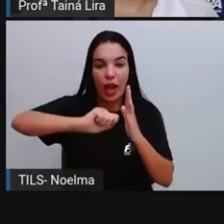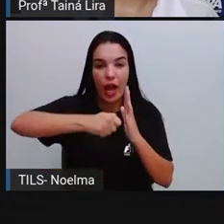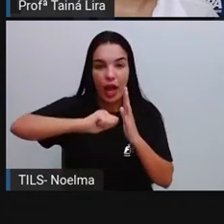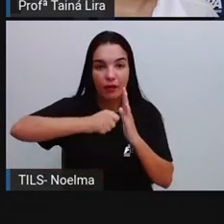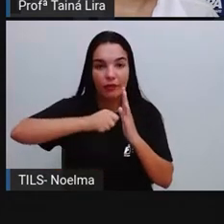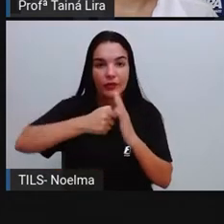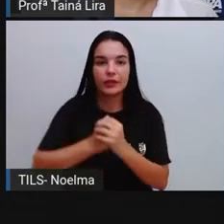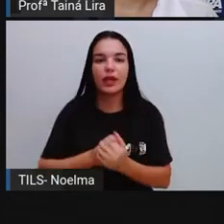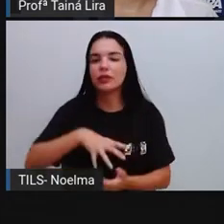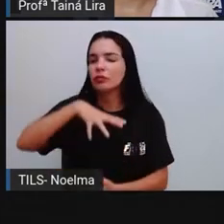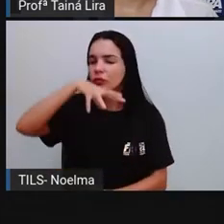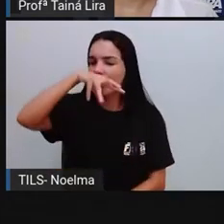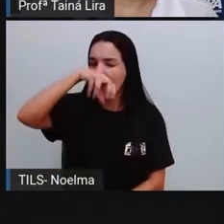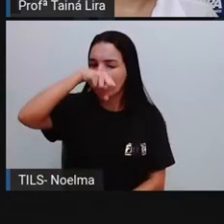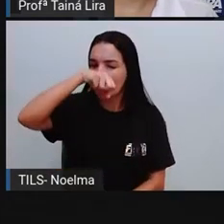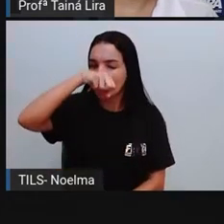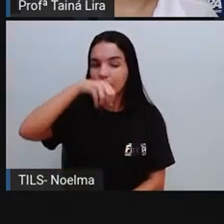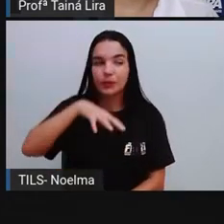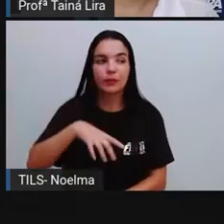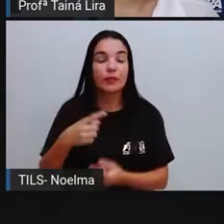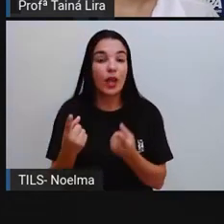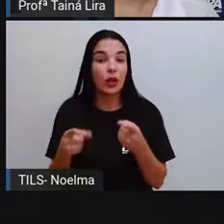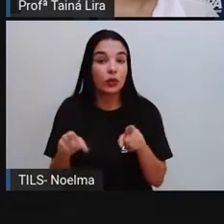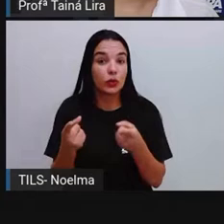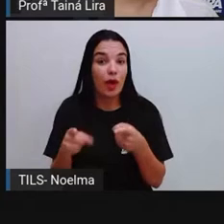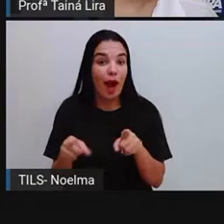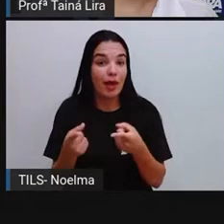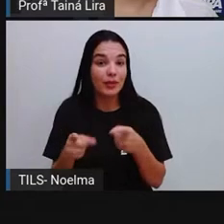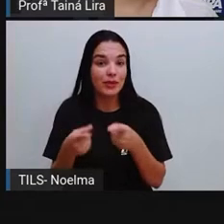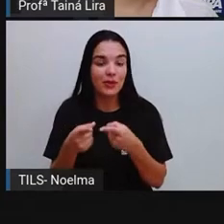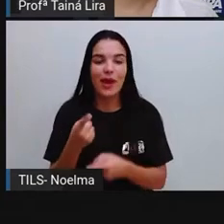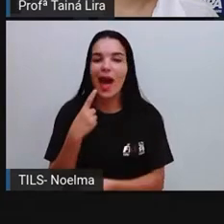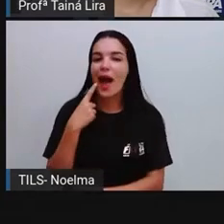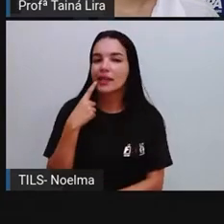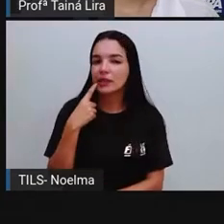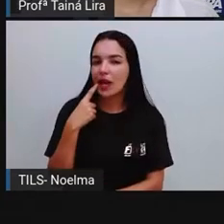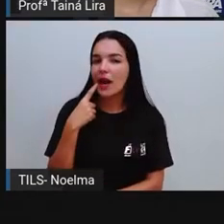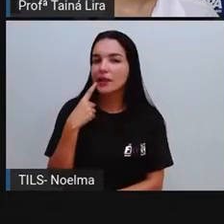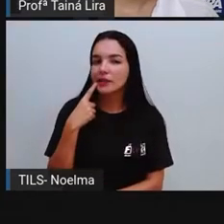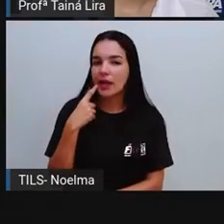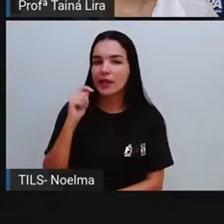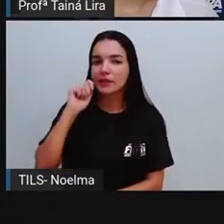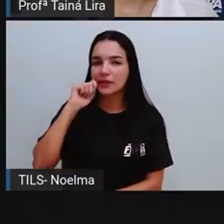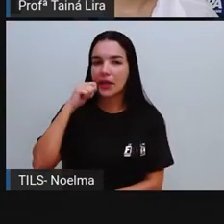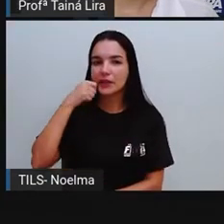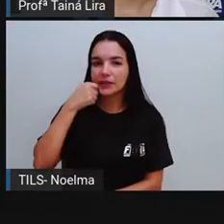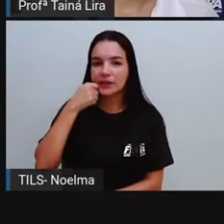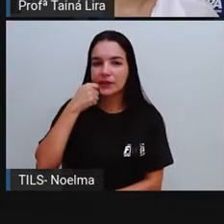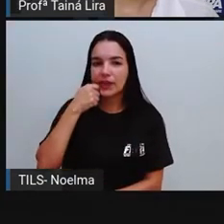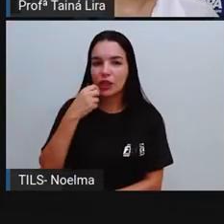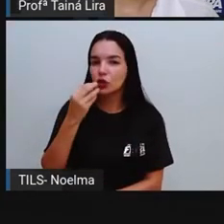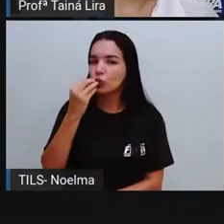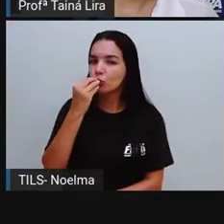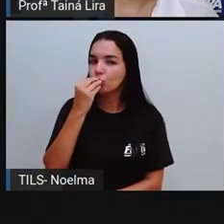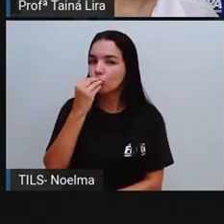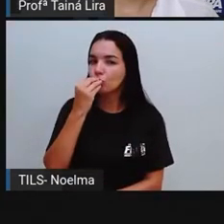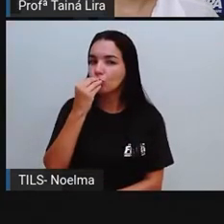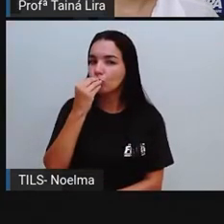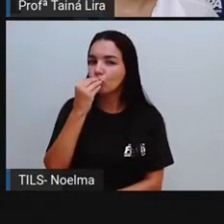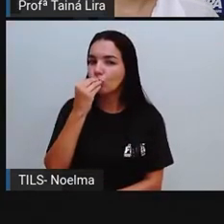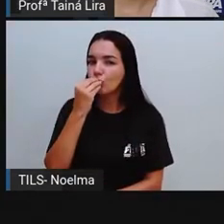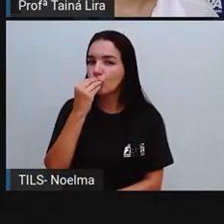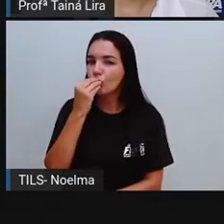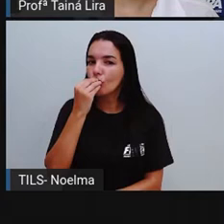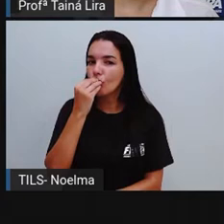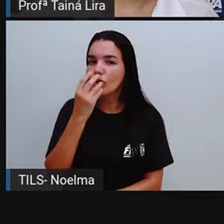Chave, Cheiroso, Churrasco, Chiclete, Chupeta,